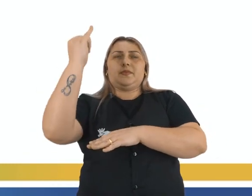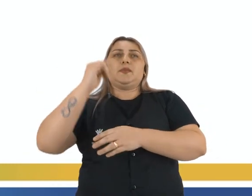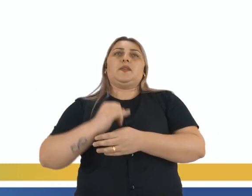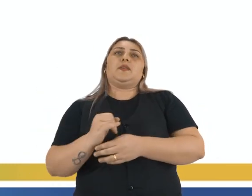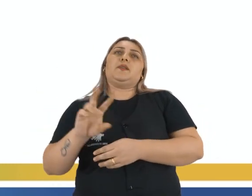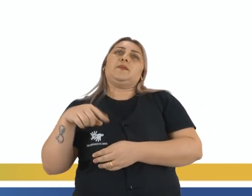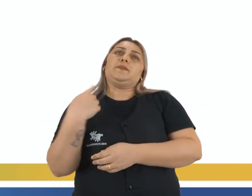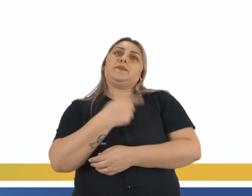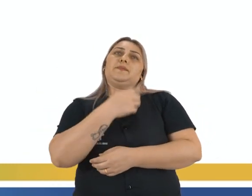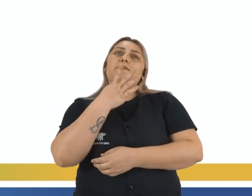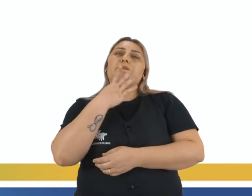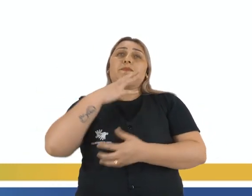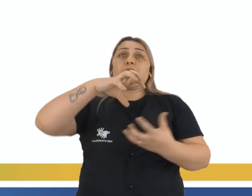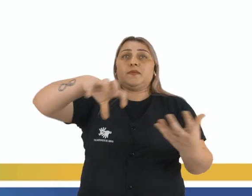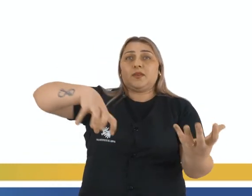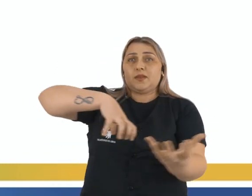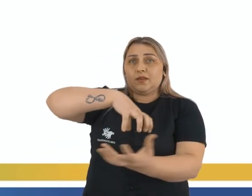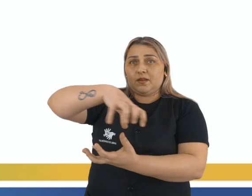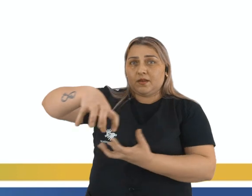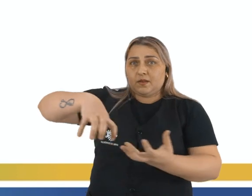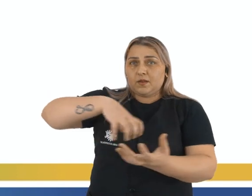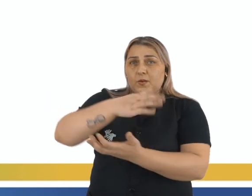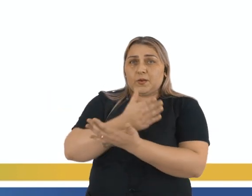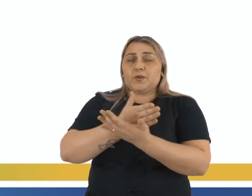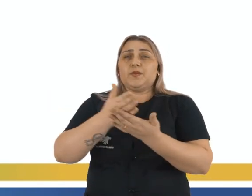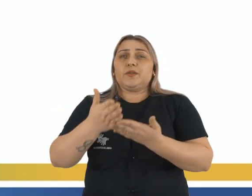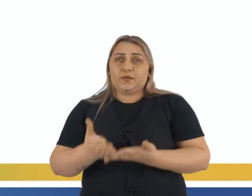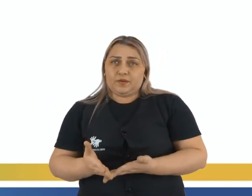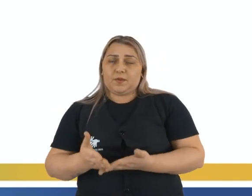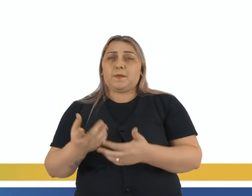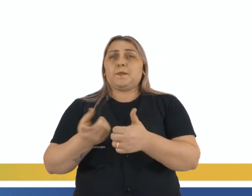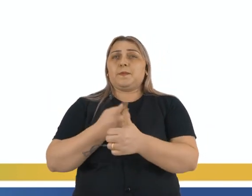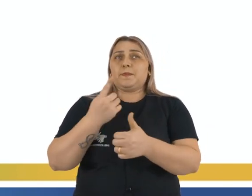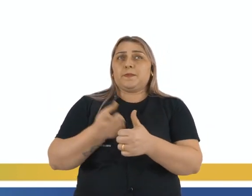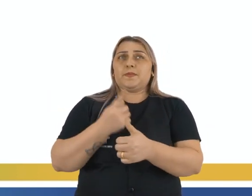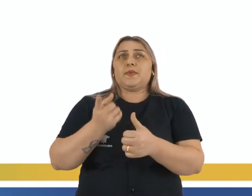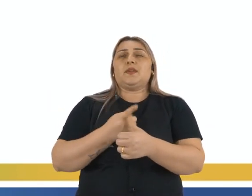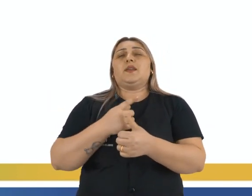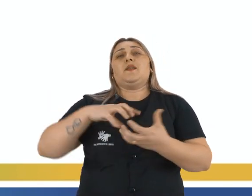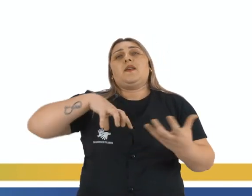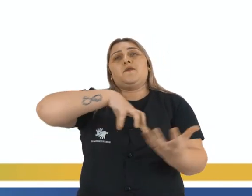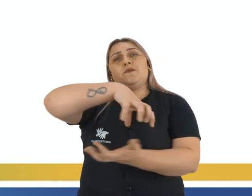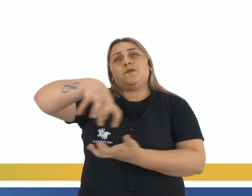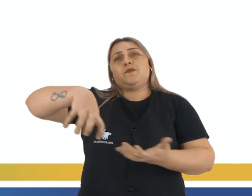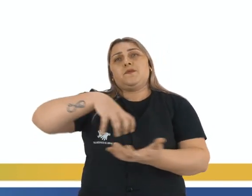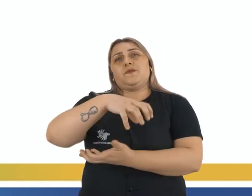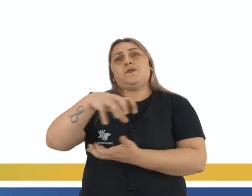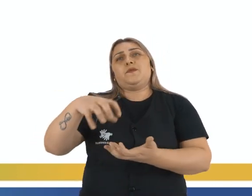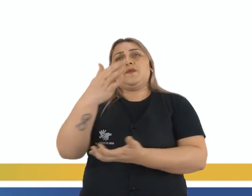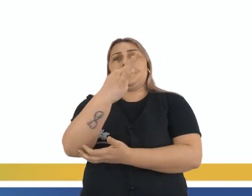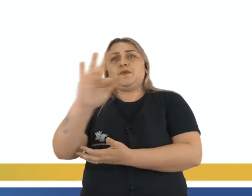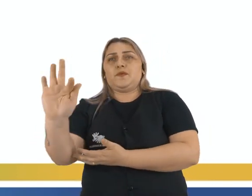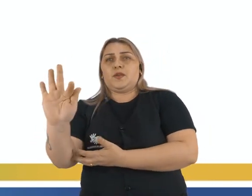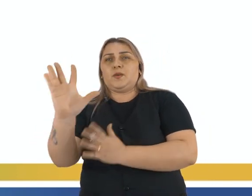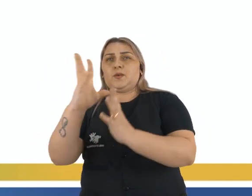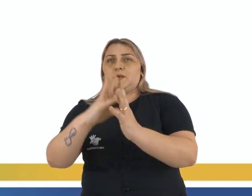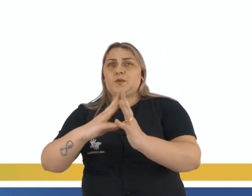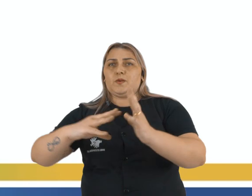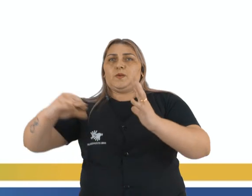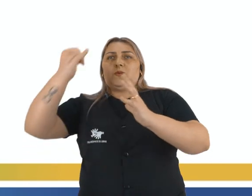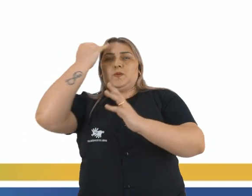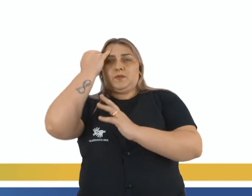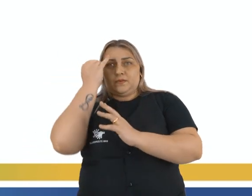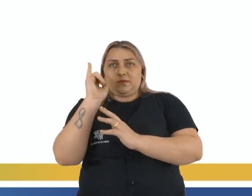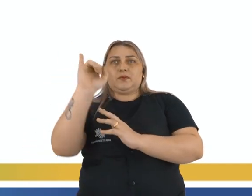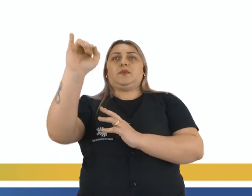conhecer. Motivo, início de tudo isso. Primeiro, como a gente viu, teve a Revolução Francesa, que inspirou, né, com seus ideais,